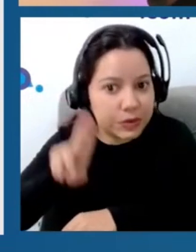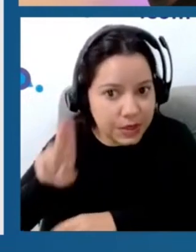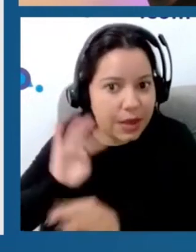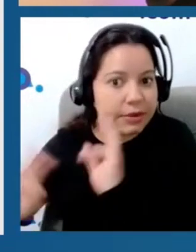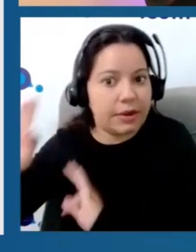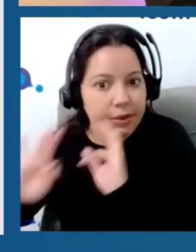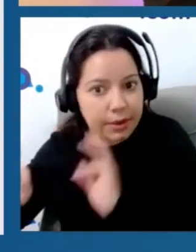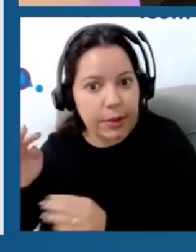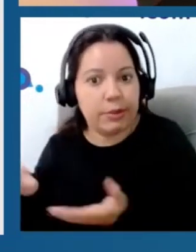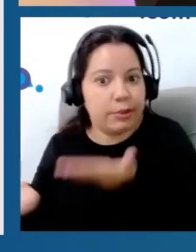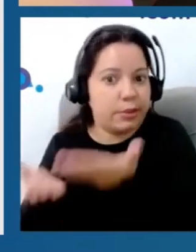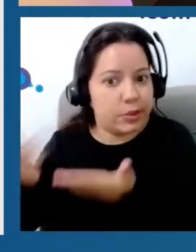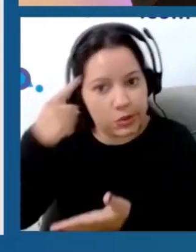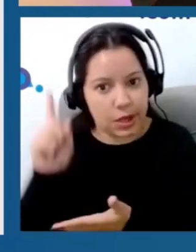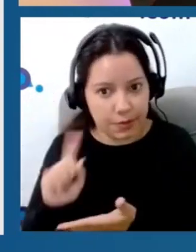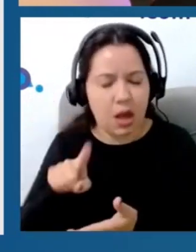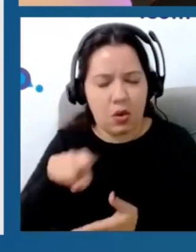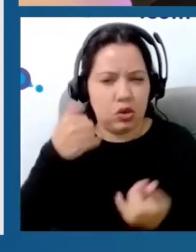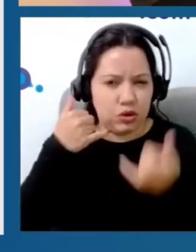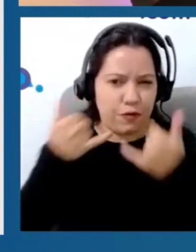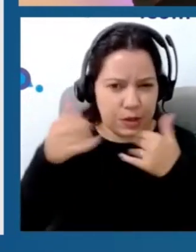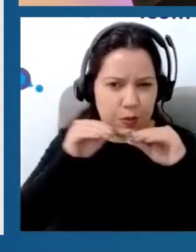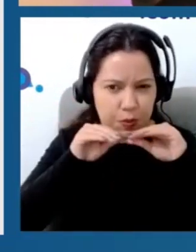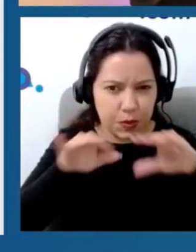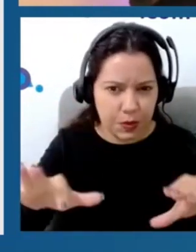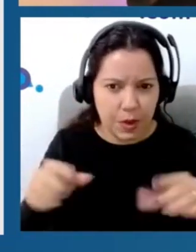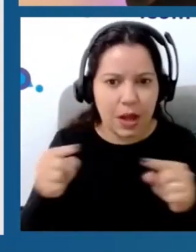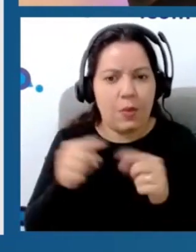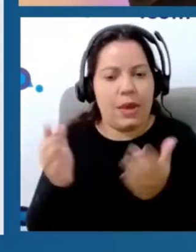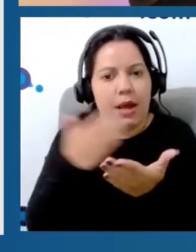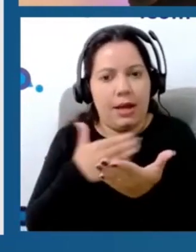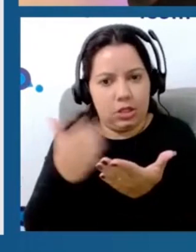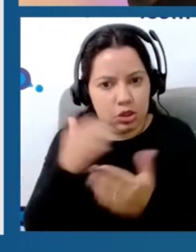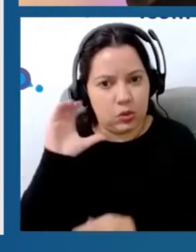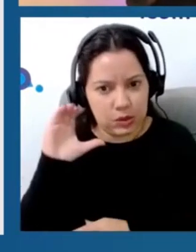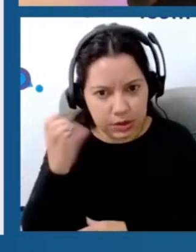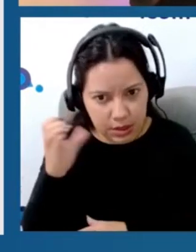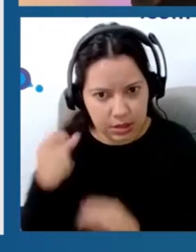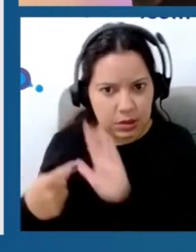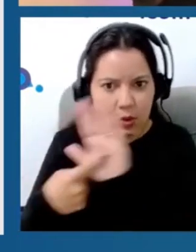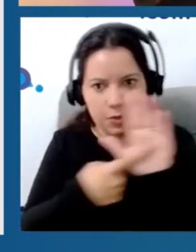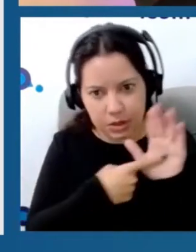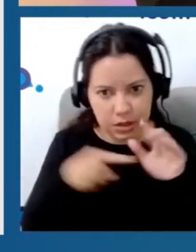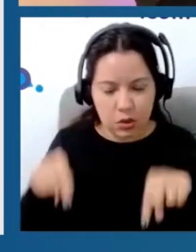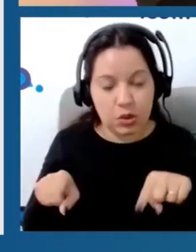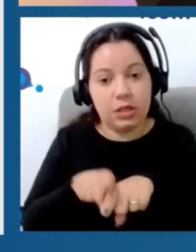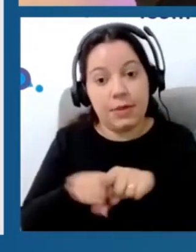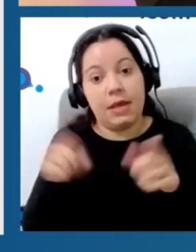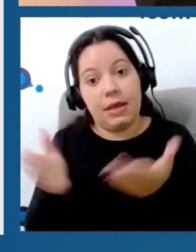Então, muitas dessas informações que nós vamos passar hoje para vocês estão em artigos científicos, alguns a gente vai apresentar hoje, e alguns livros que a gente